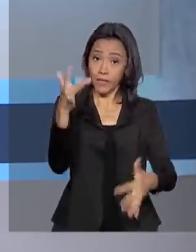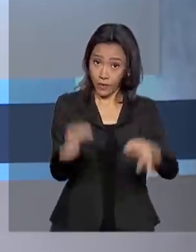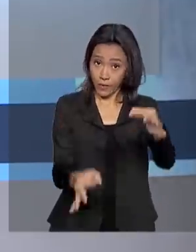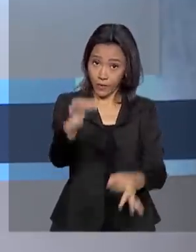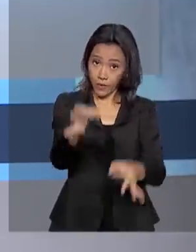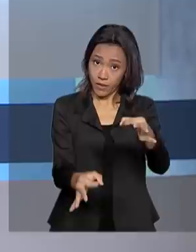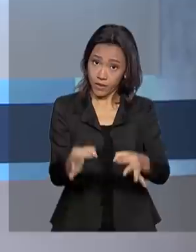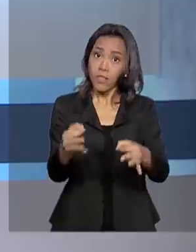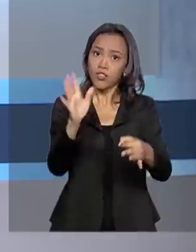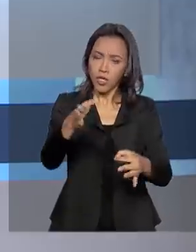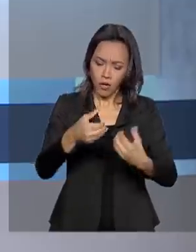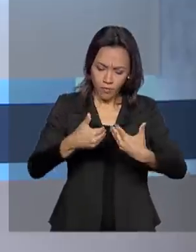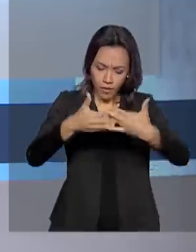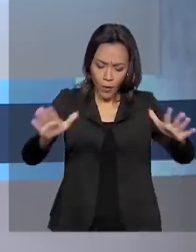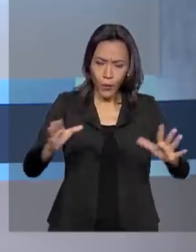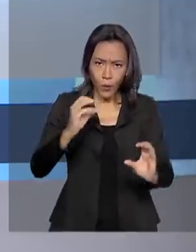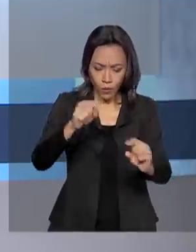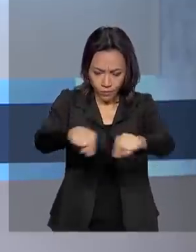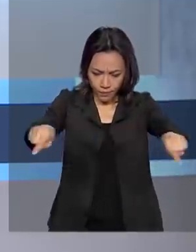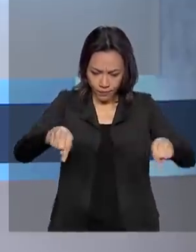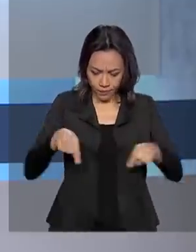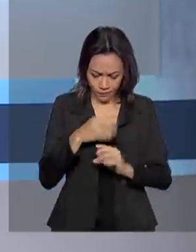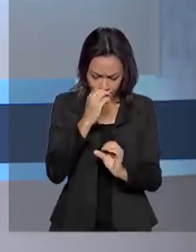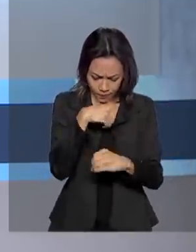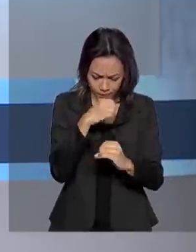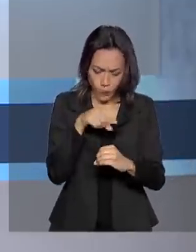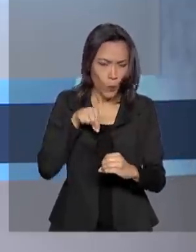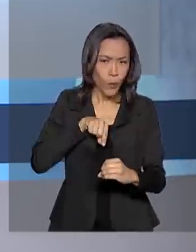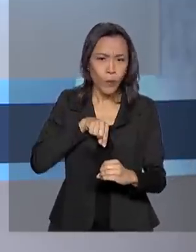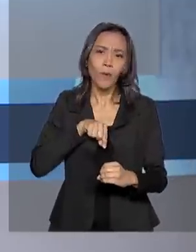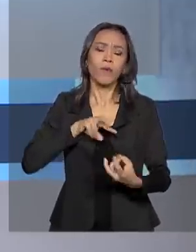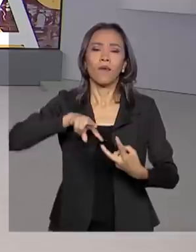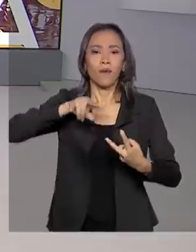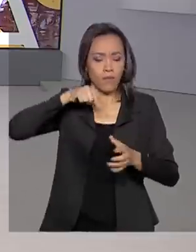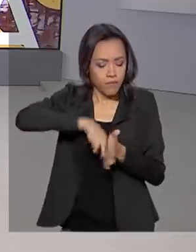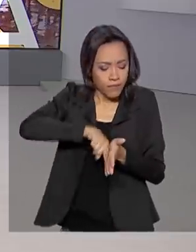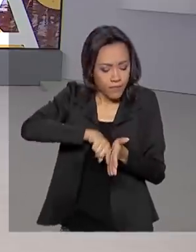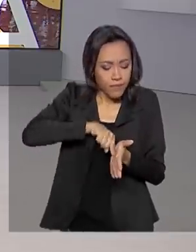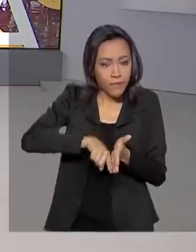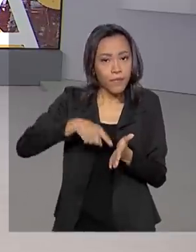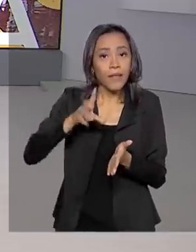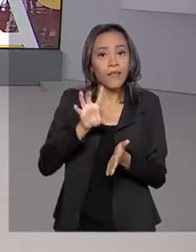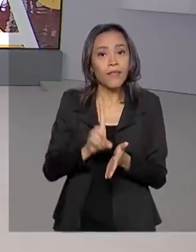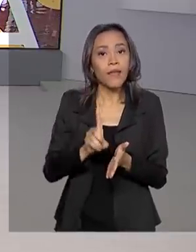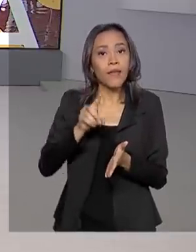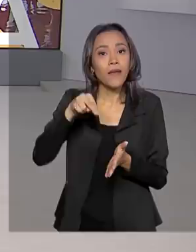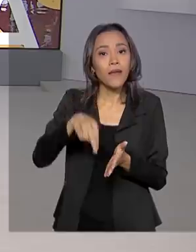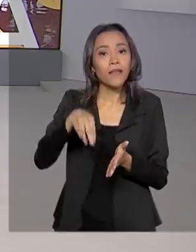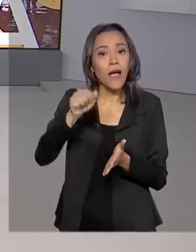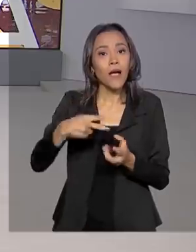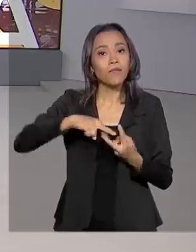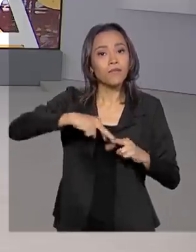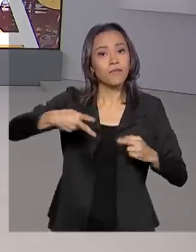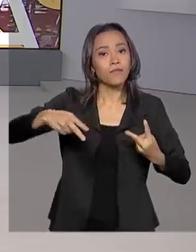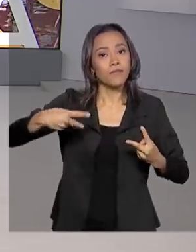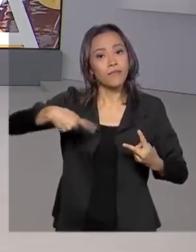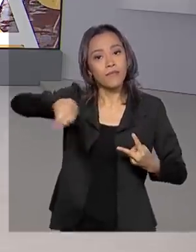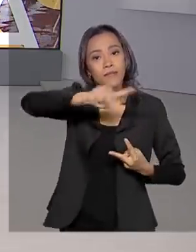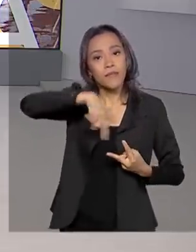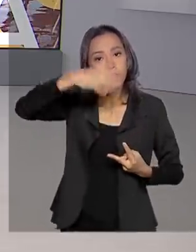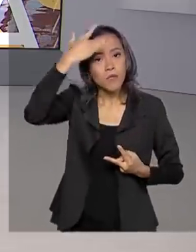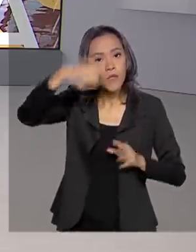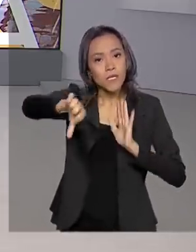inaugurou o laboratório em Brasília que analisa DNA dos criminosos. A medida é fruto de um acordo entre o Ministério da